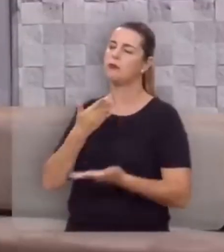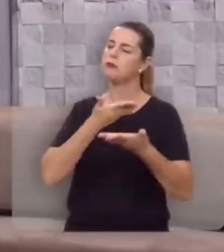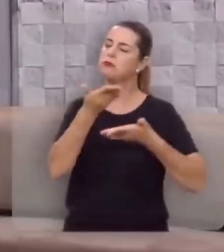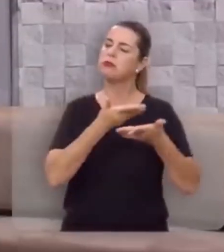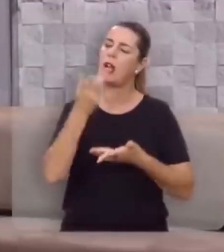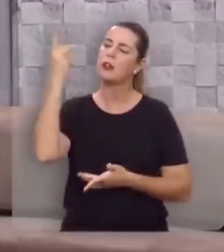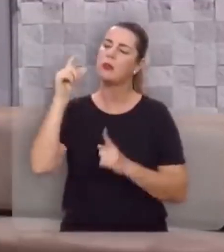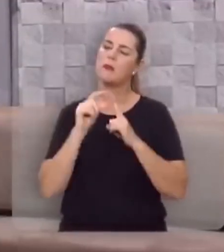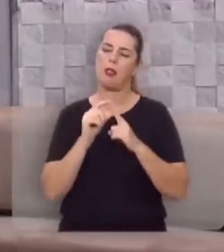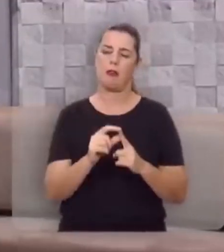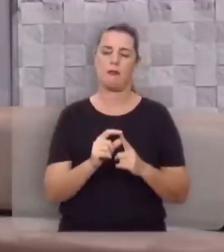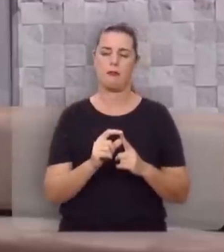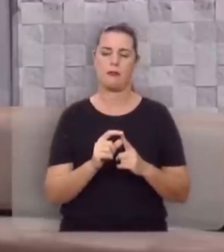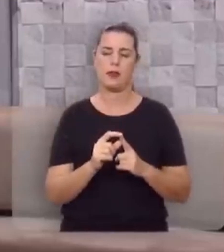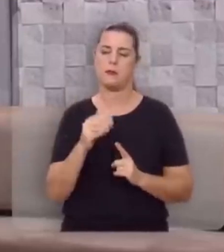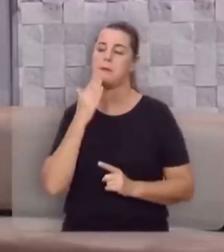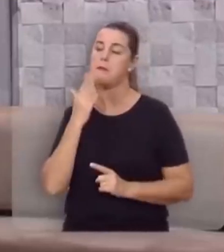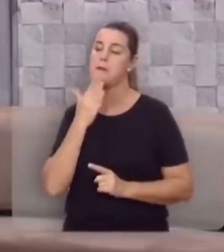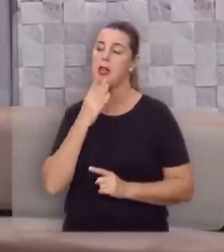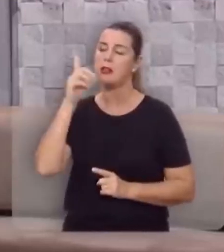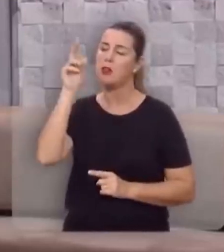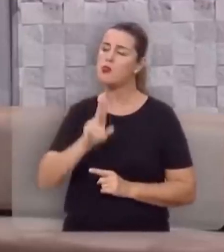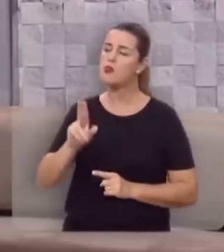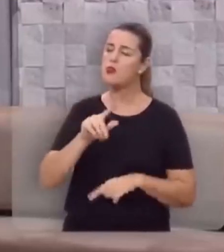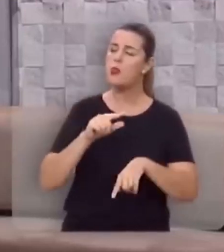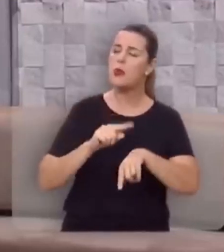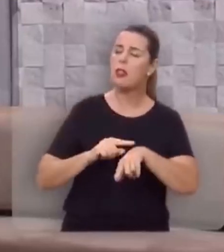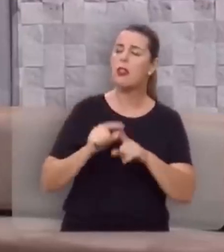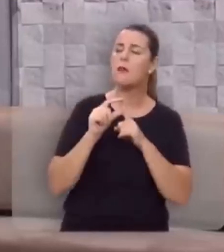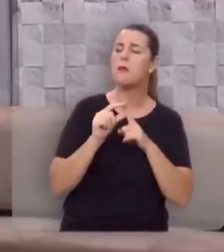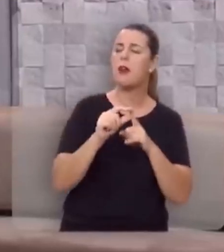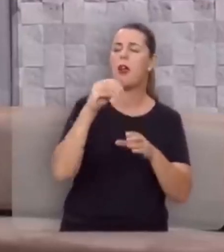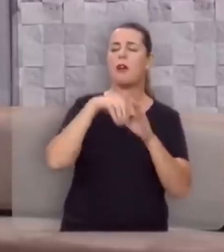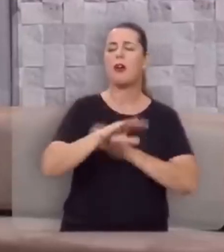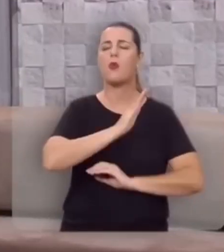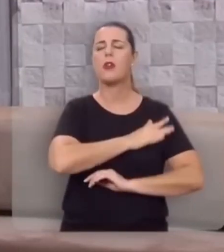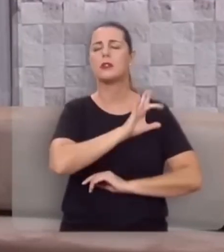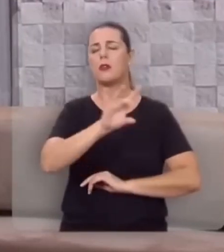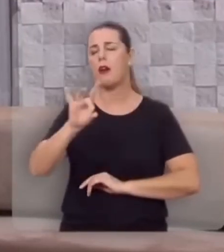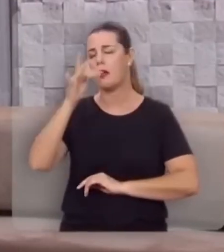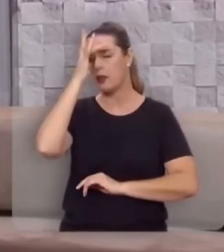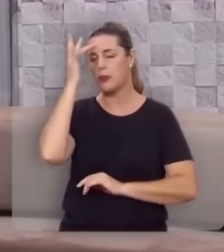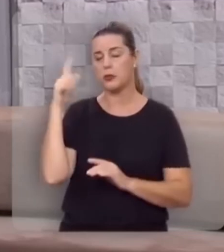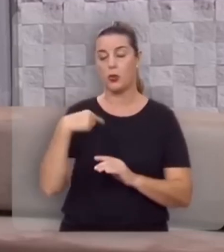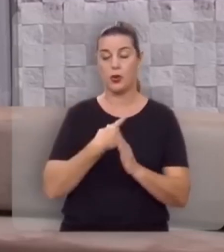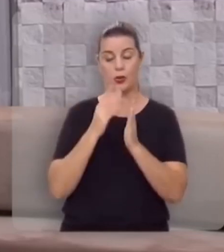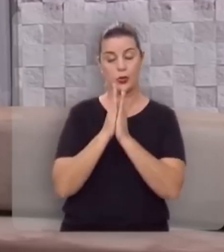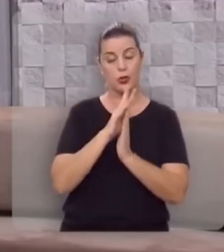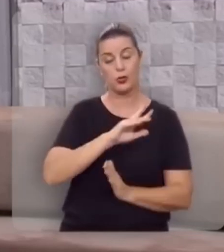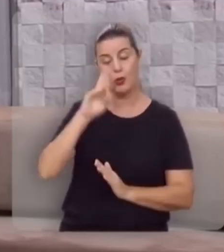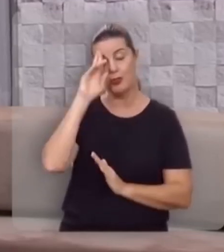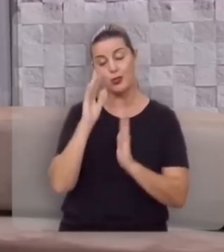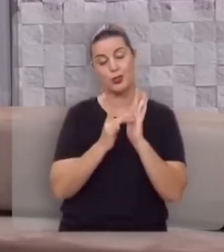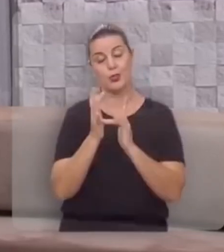compartilhar a tua palavra, e eu te peço que tu apliques esta palavra, ao coração daqueles que nos assistem, assim oramos